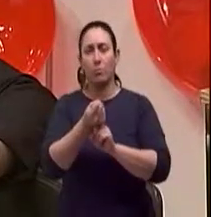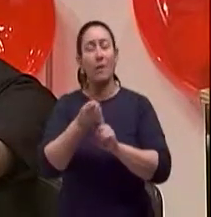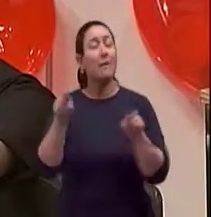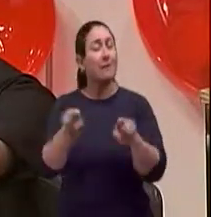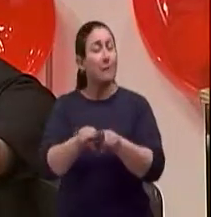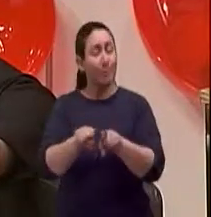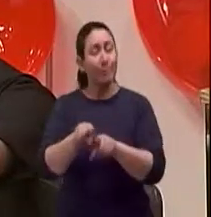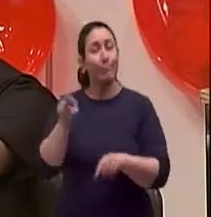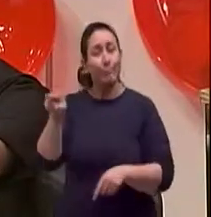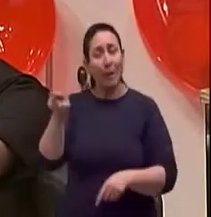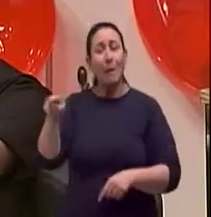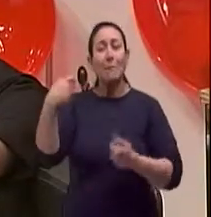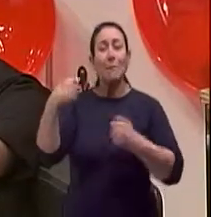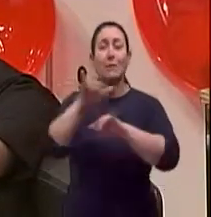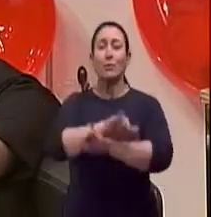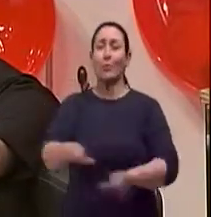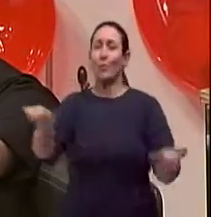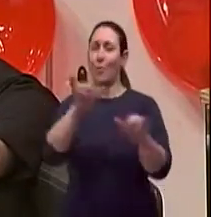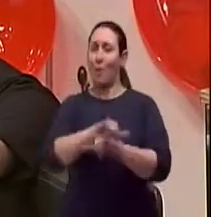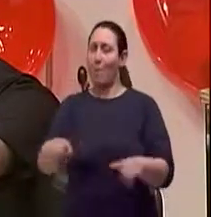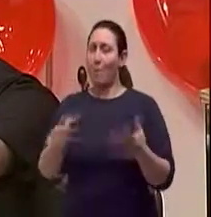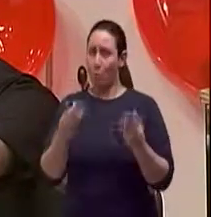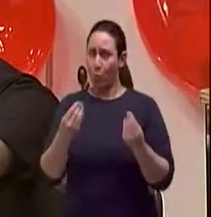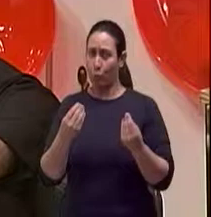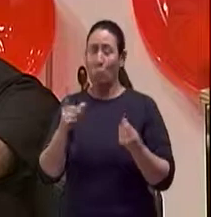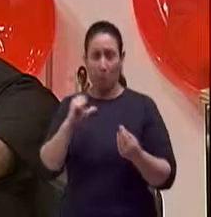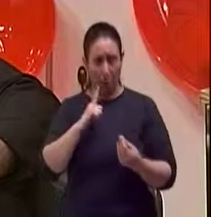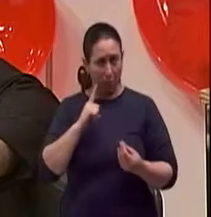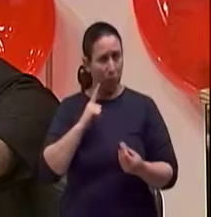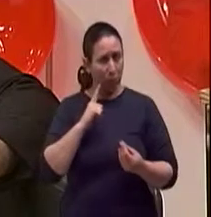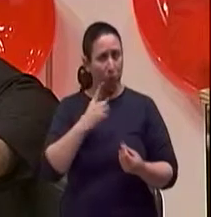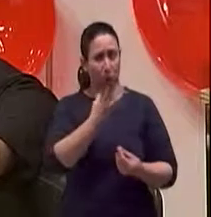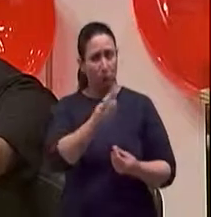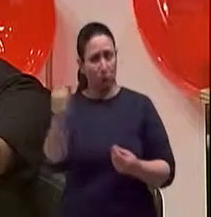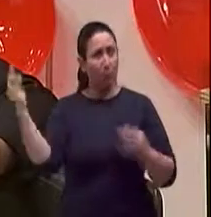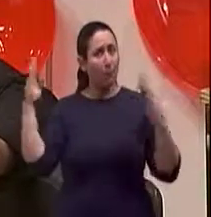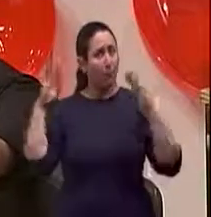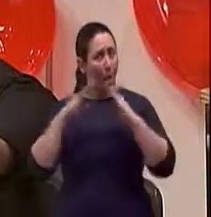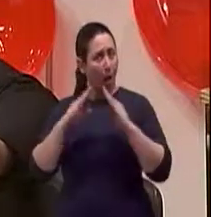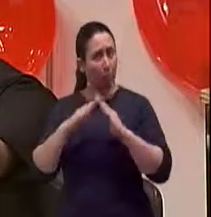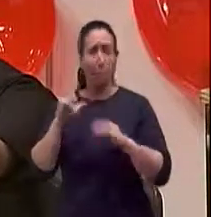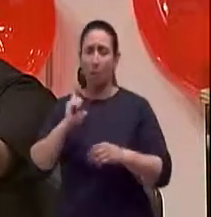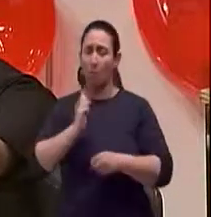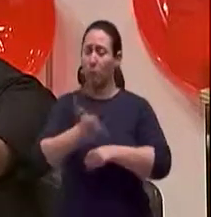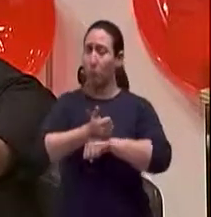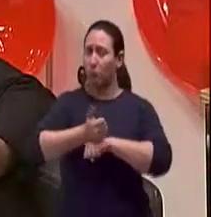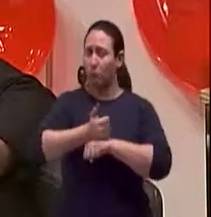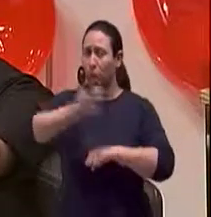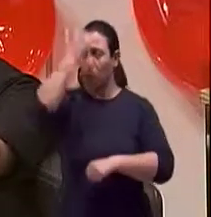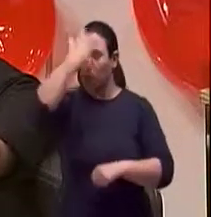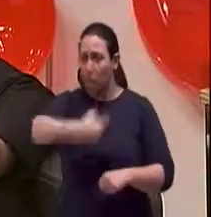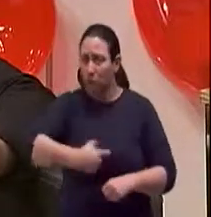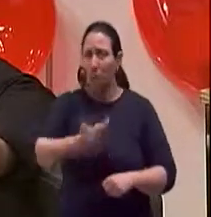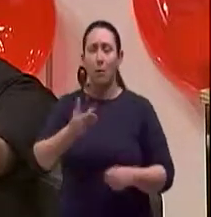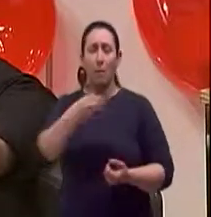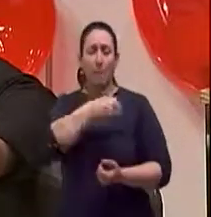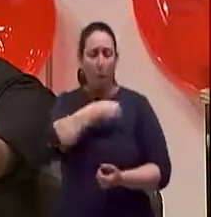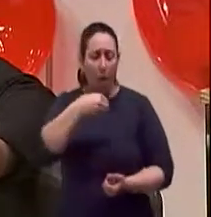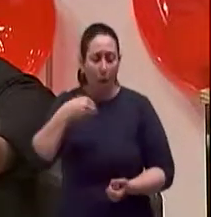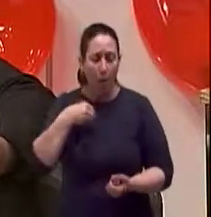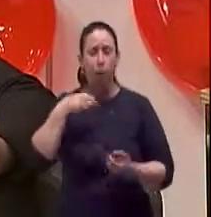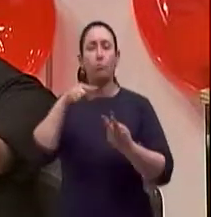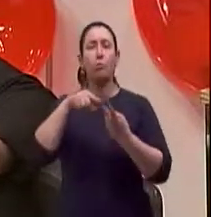divulgado. Hoje temos casas como essas que tem profissionais especializados, médicos,